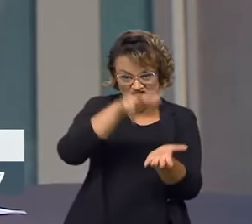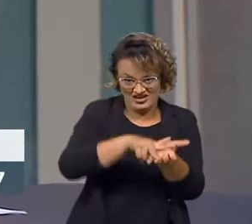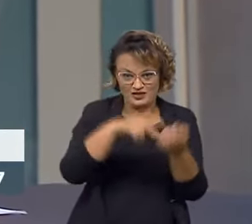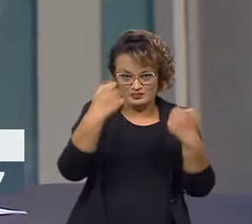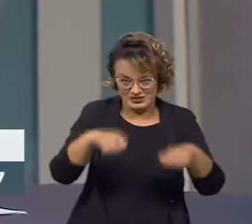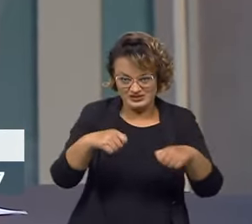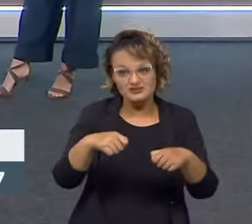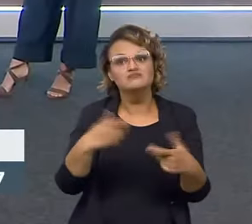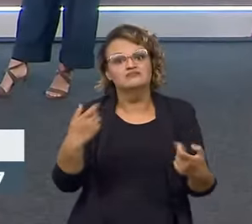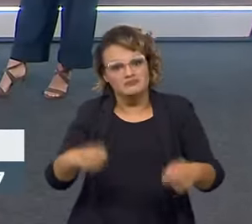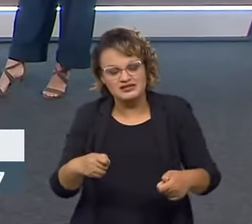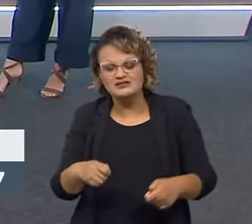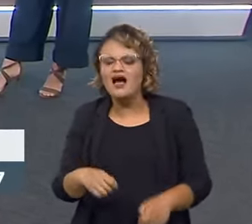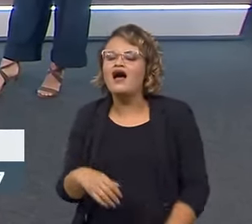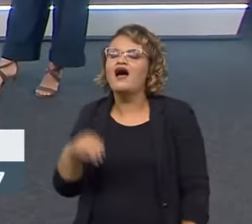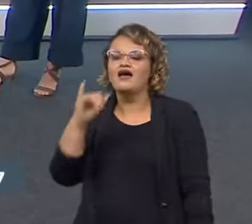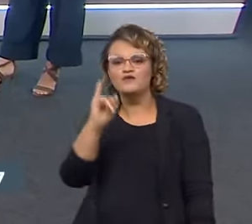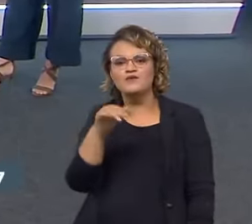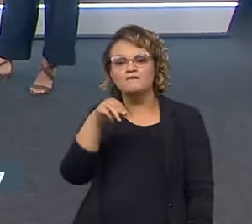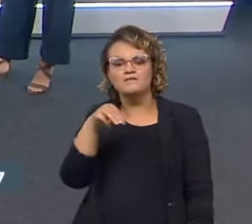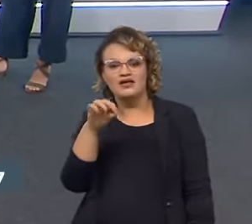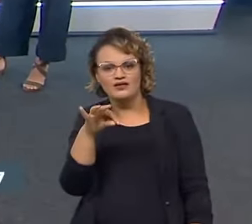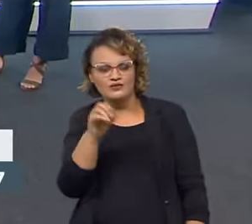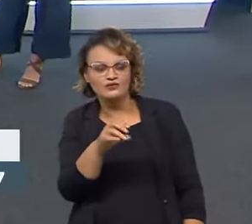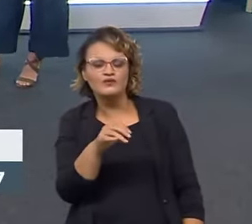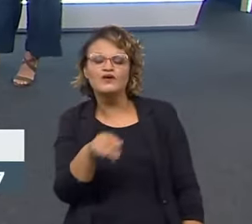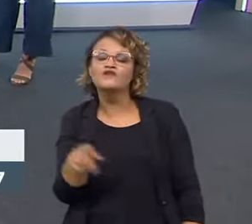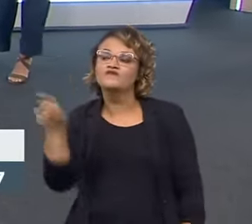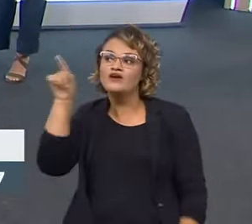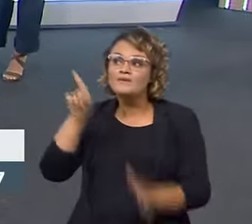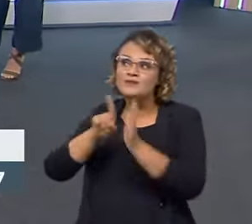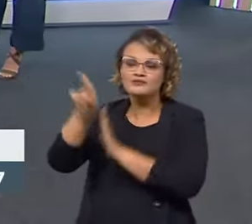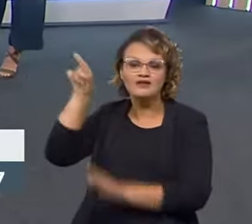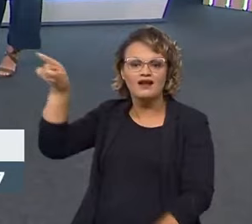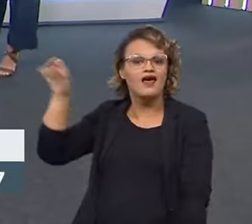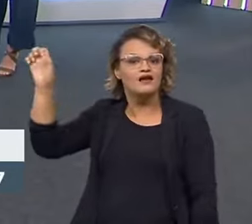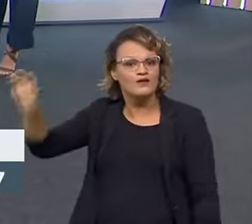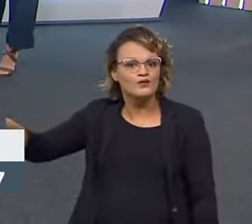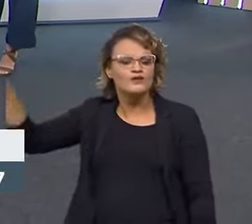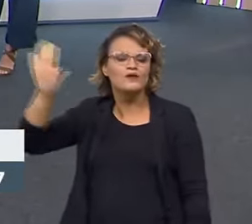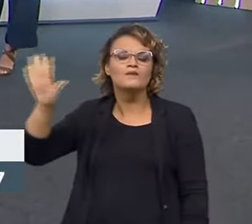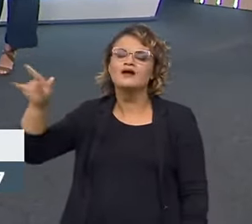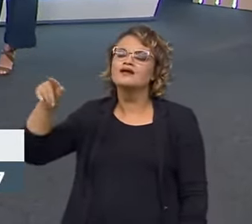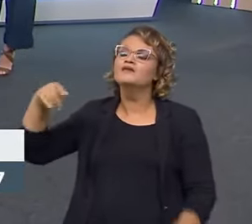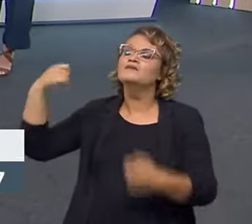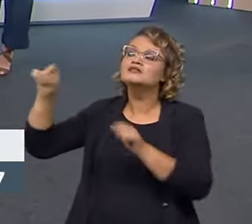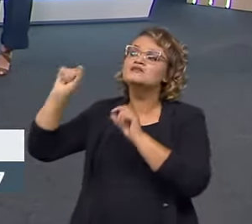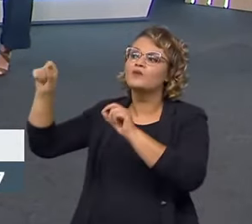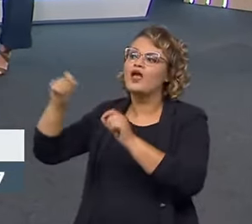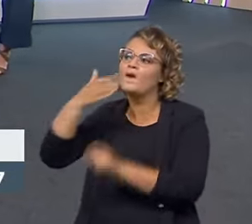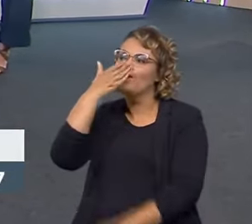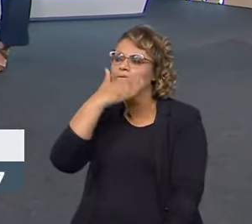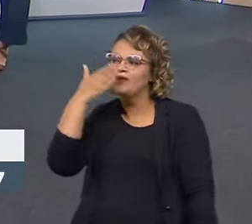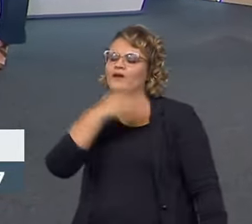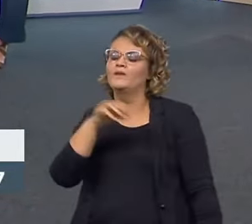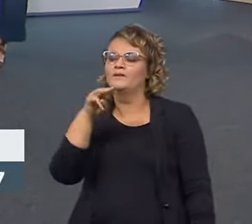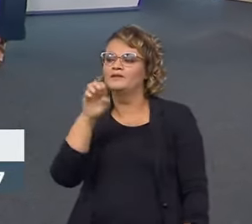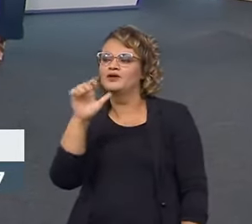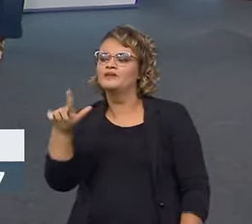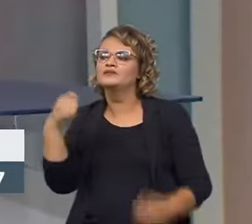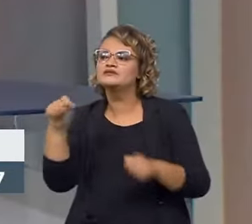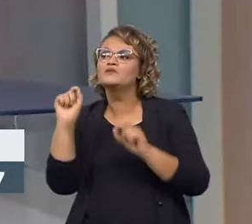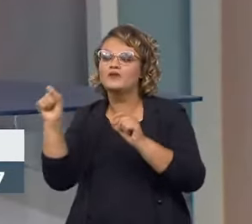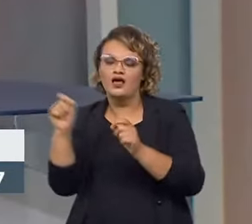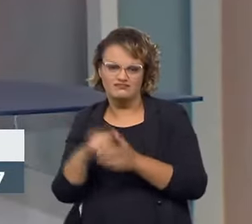aí o Inmetro vai entrar em contato com a sua contraparte na União Europeia e vai pedir toda a certificação do mel e vai informar a empresa brasileira.